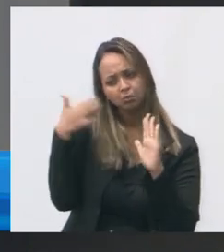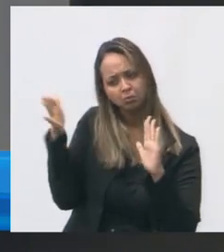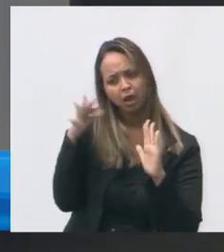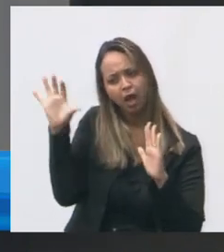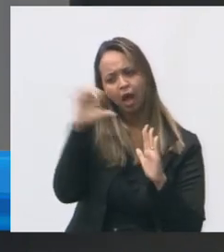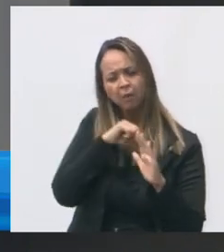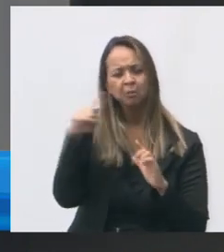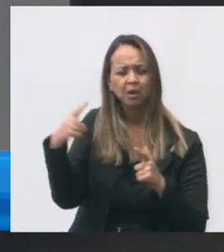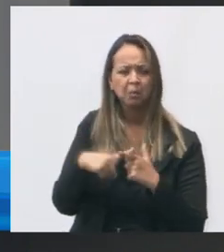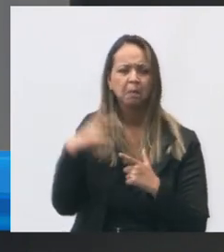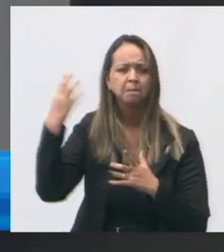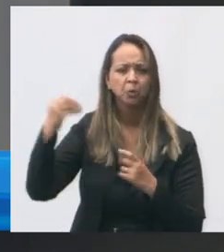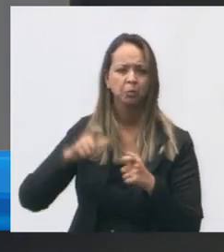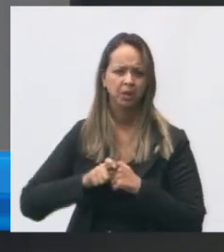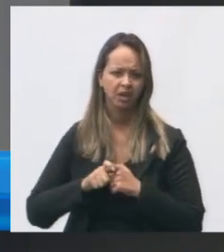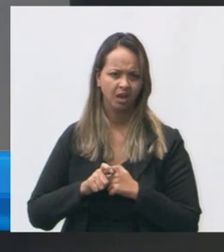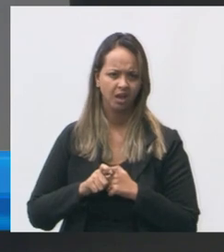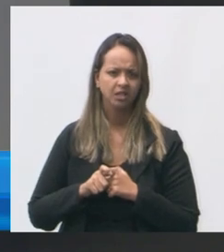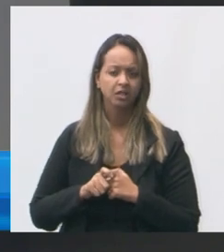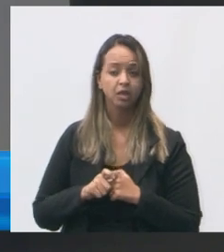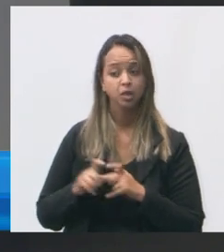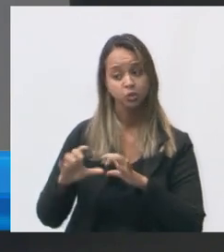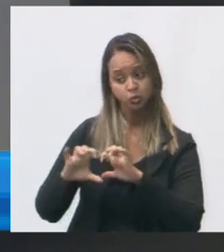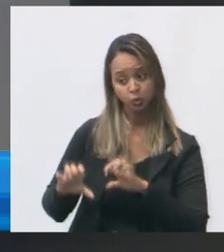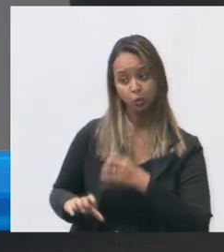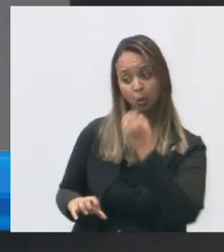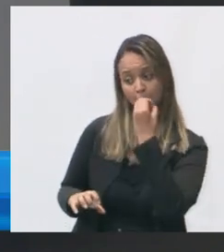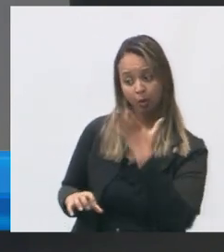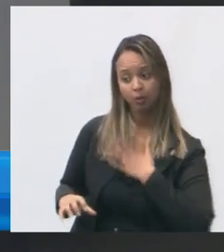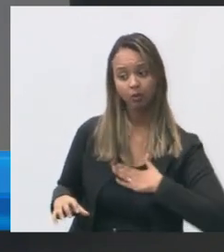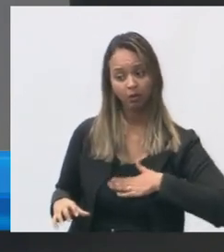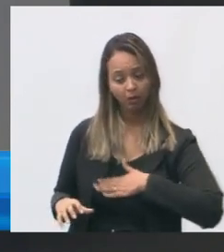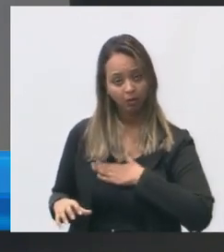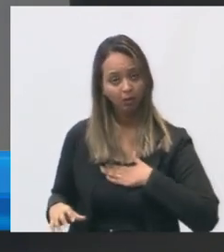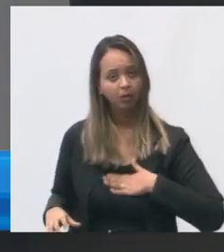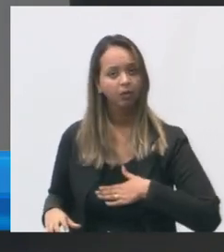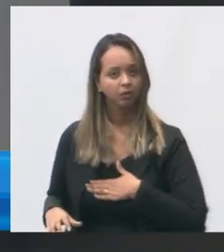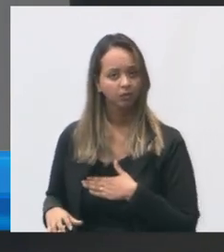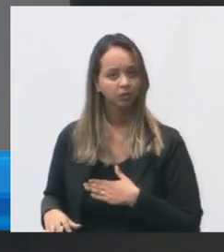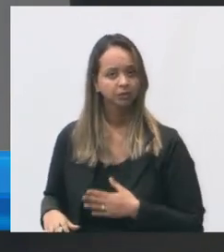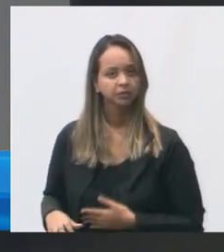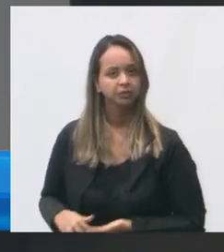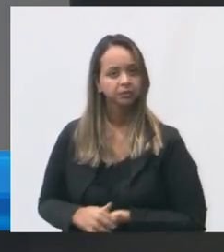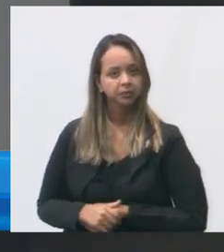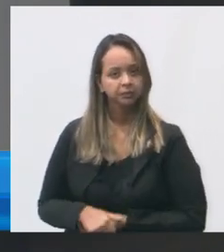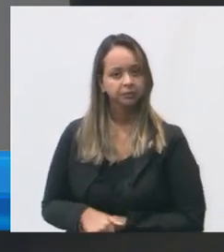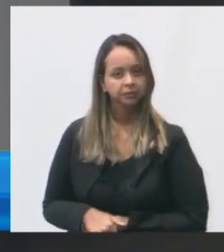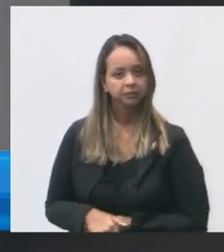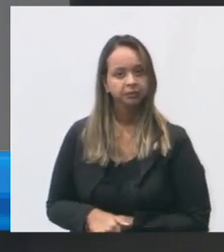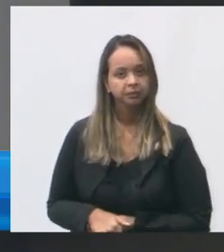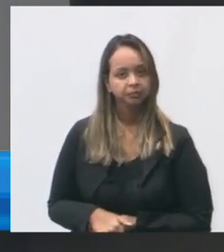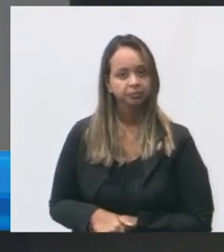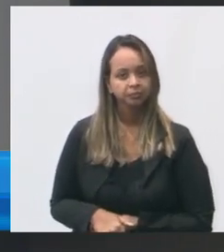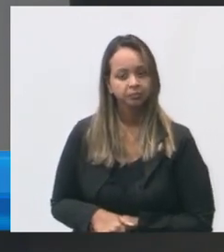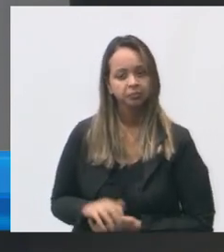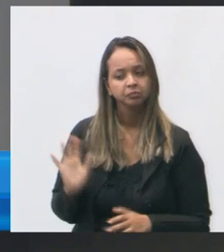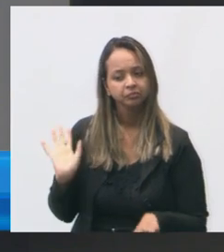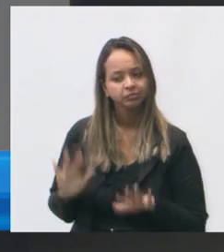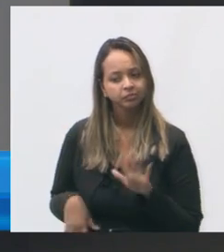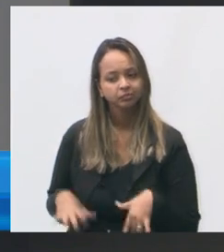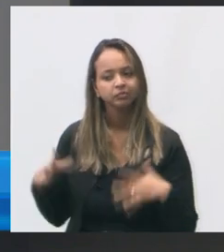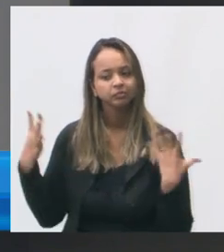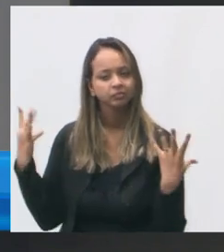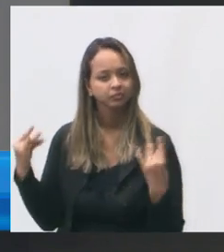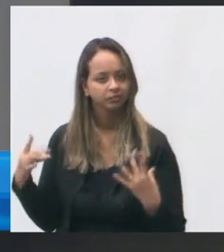uma unidade muito pequena uma estrutura muito boa também e atende muito bem lá o munícipe aqui alguns detalhes mesmo é